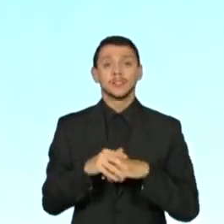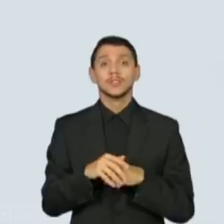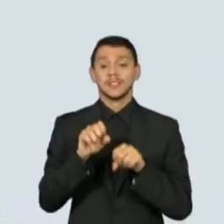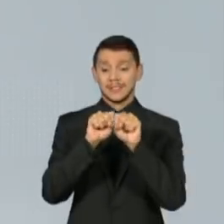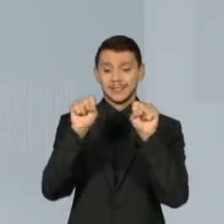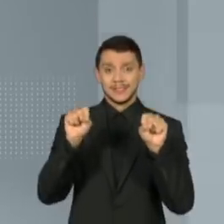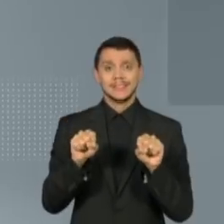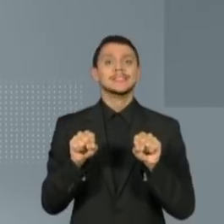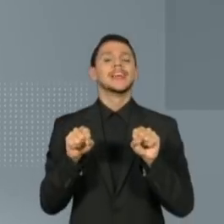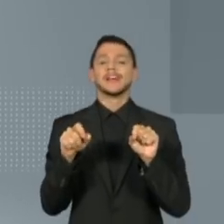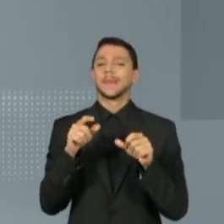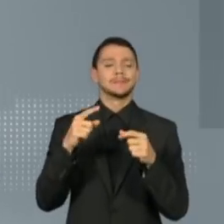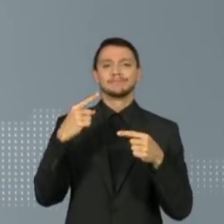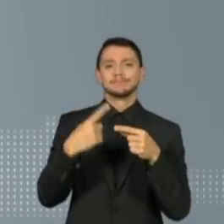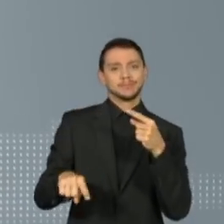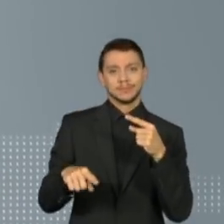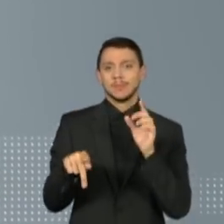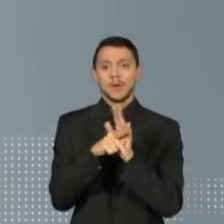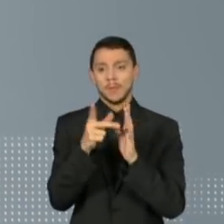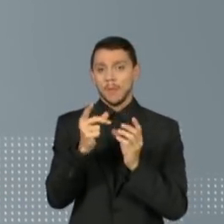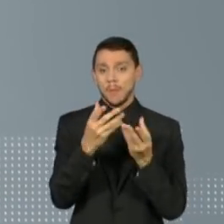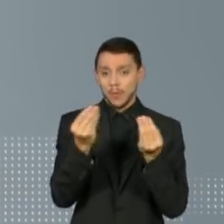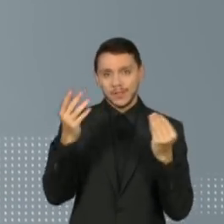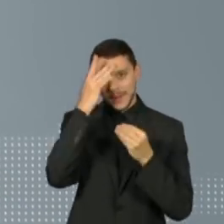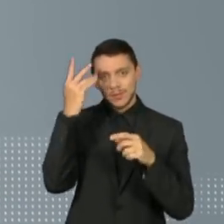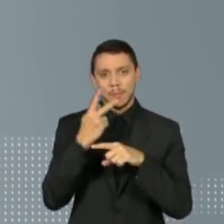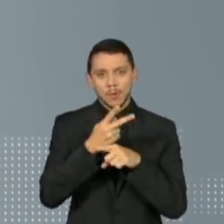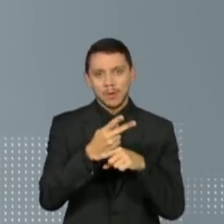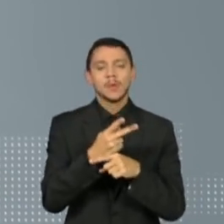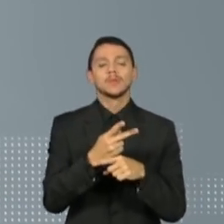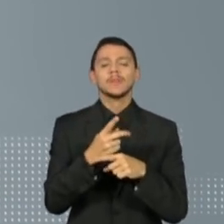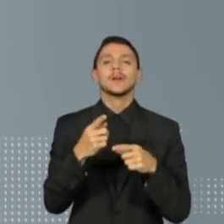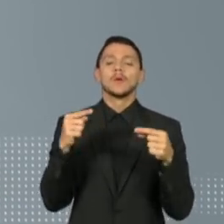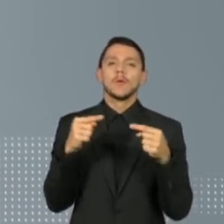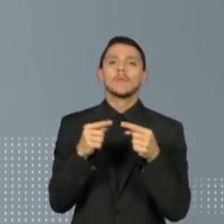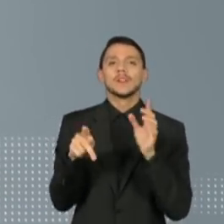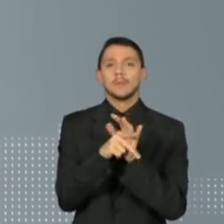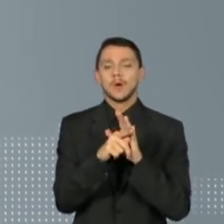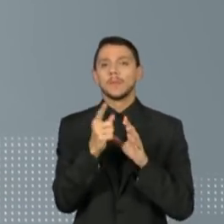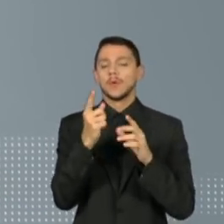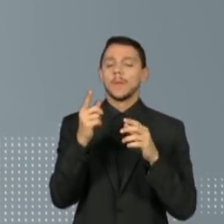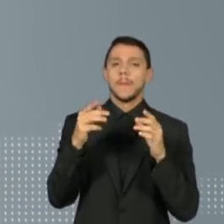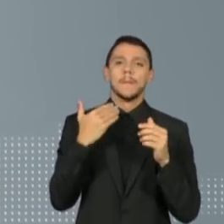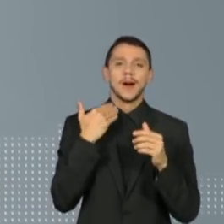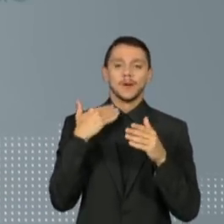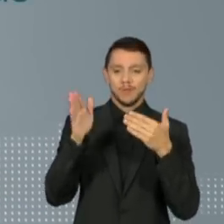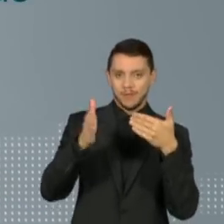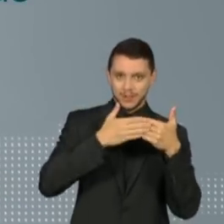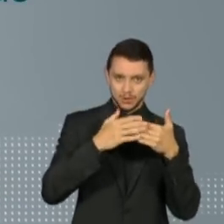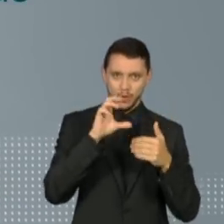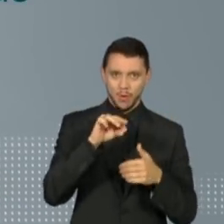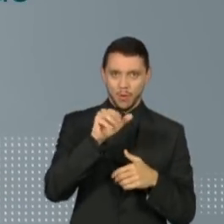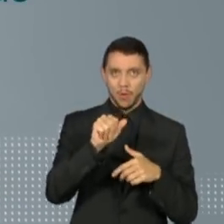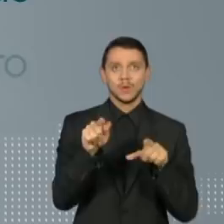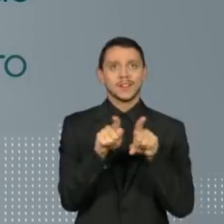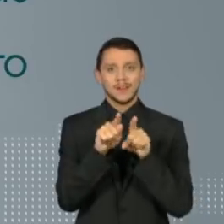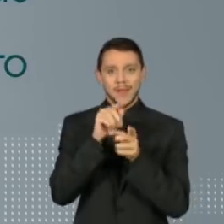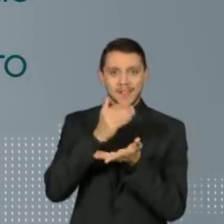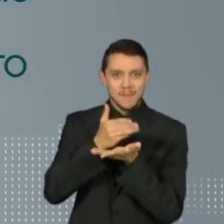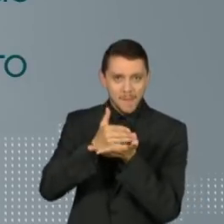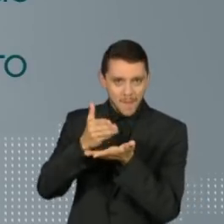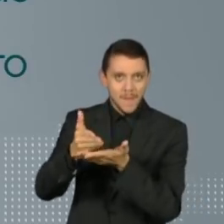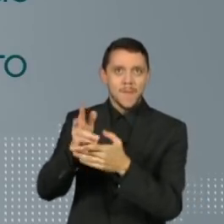esquecidos têm a ver com o saldo credor de contas encerradas, parcelas de empréstimos e tarifas cobradas indevidamente,